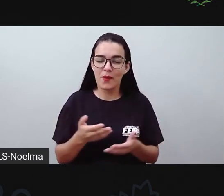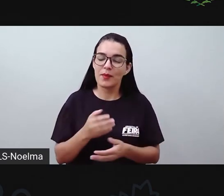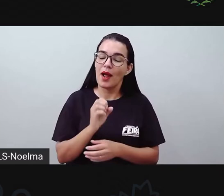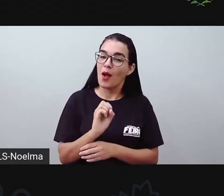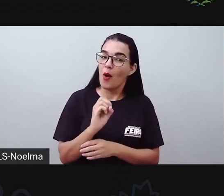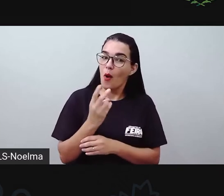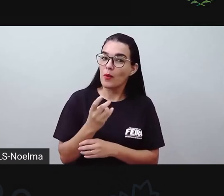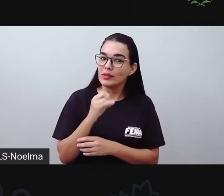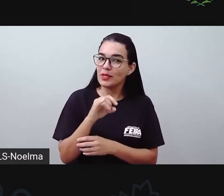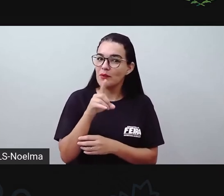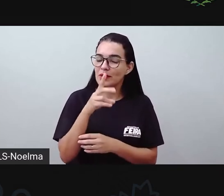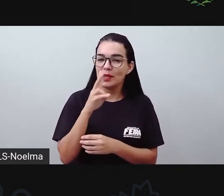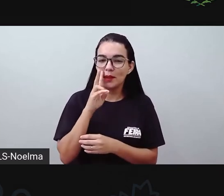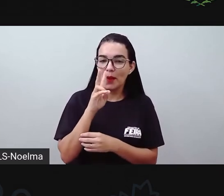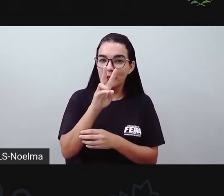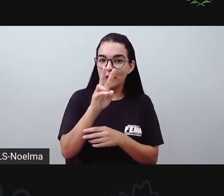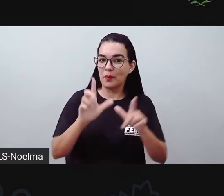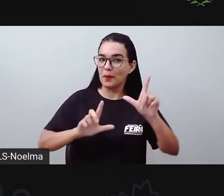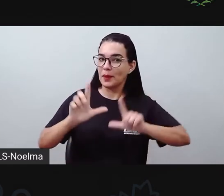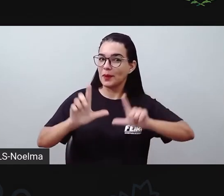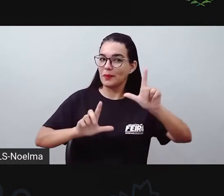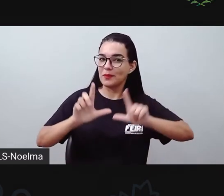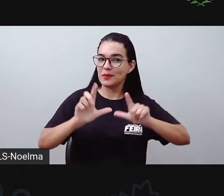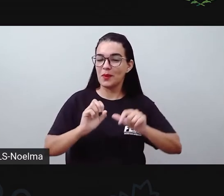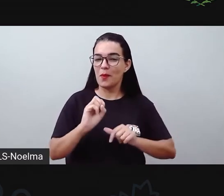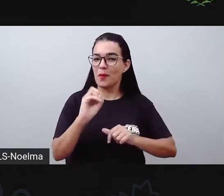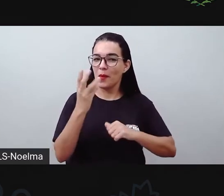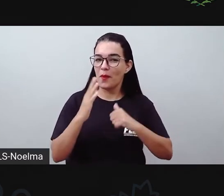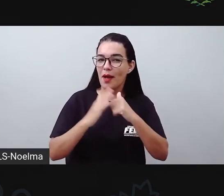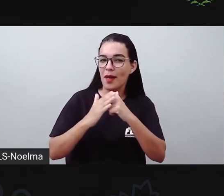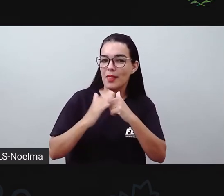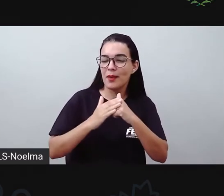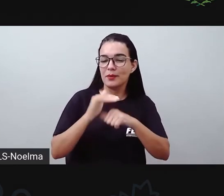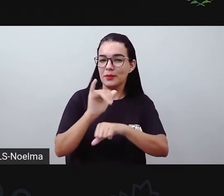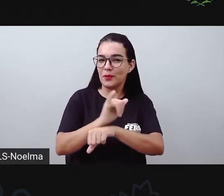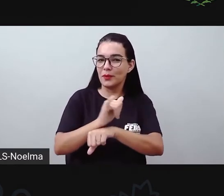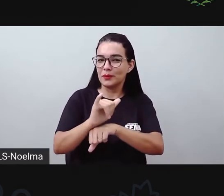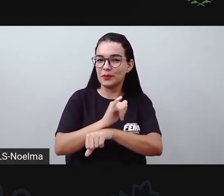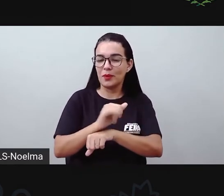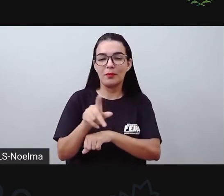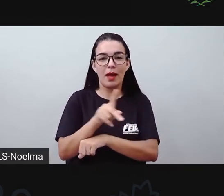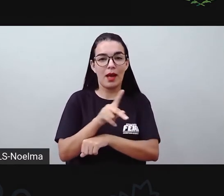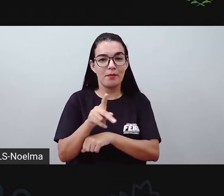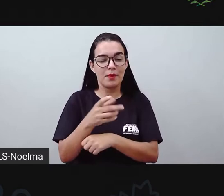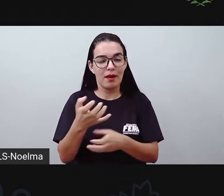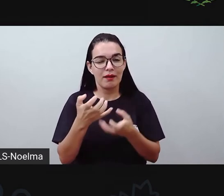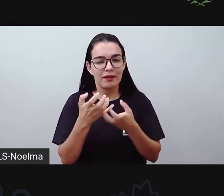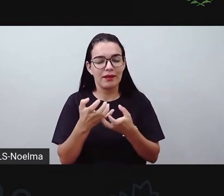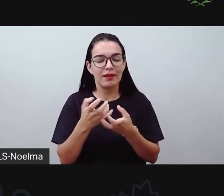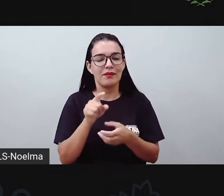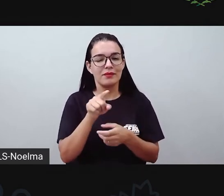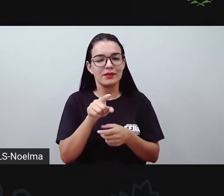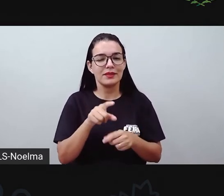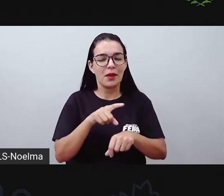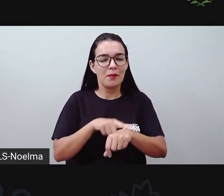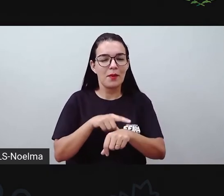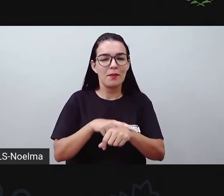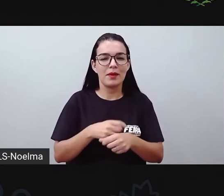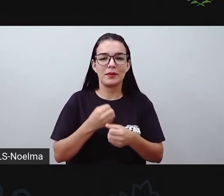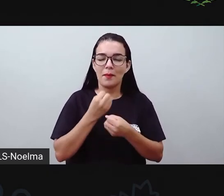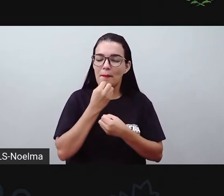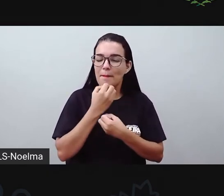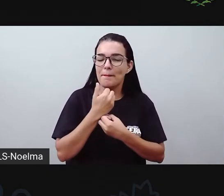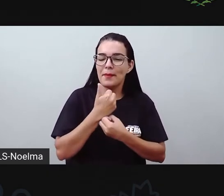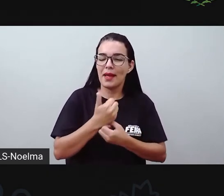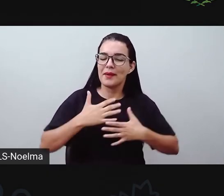está assistindo pela televisão, ou pelo canal do YouTube, a PRO deseja que seja um momento bem prazeroso,